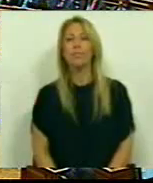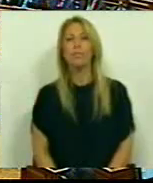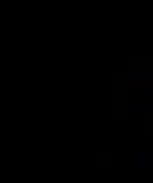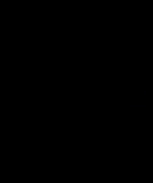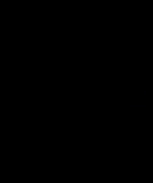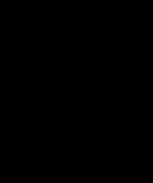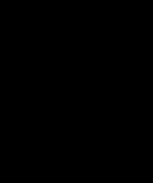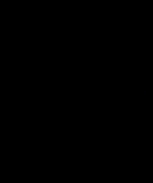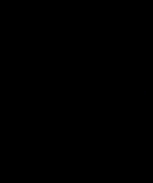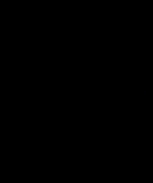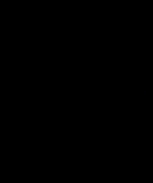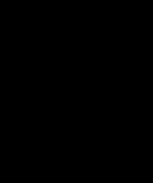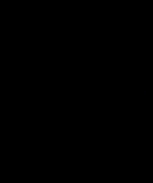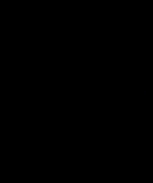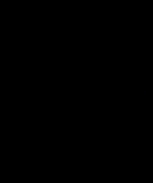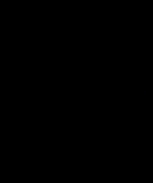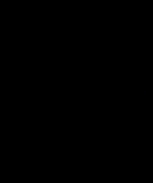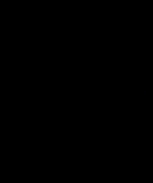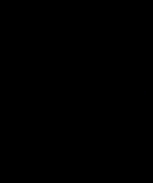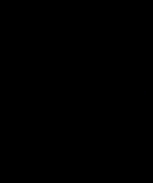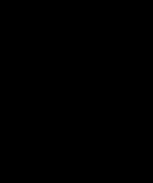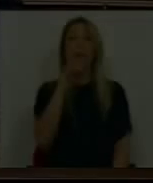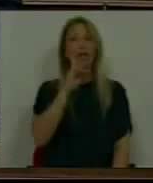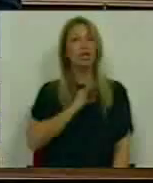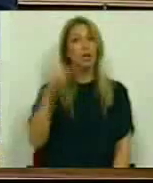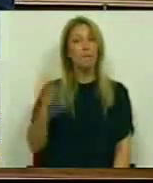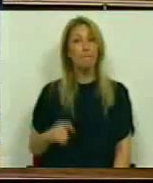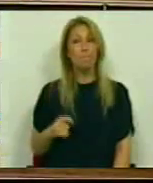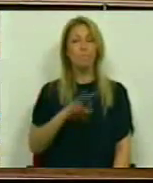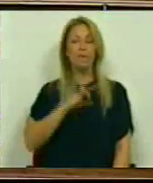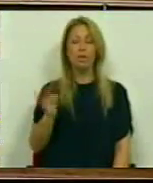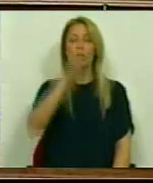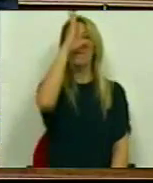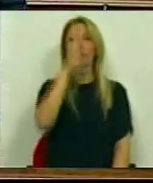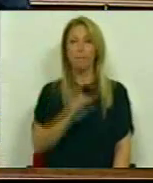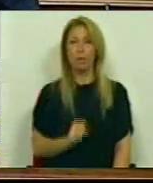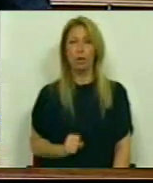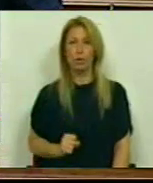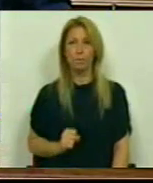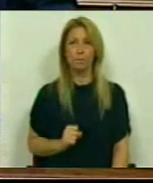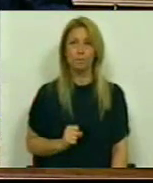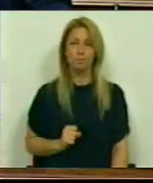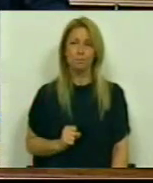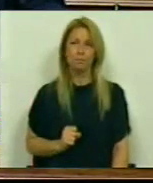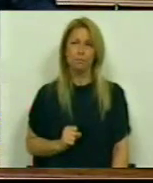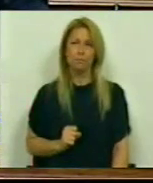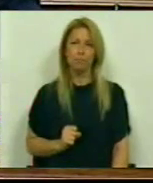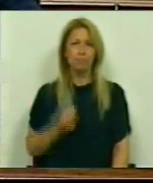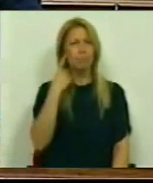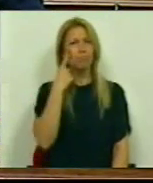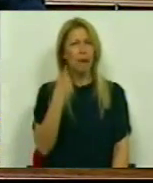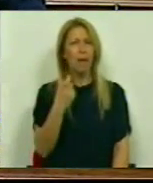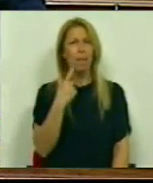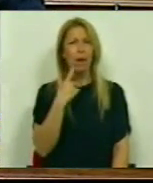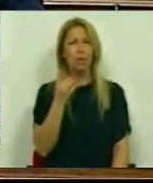Sr. Primeiro-Ministro O reparo Não foi a dívida que